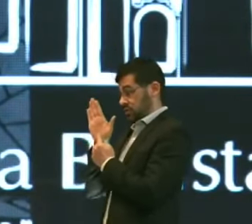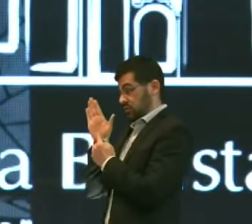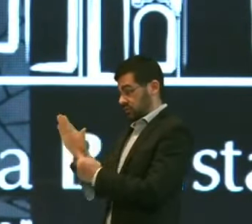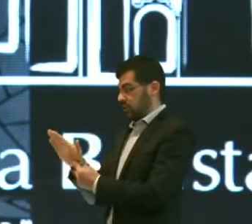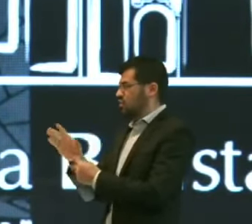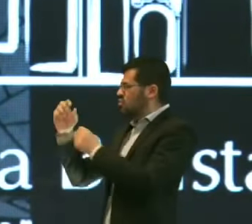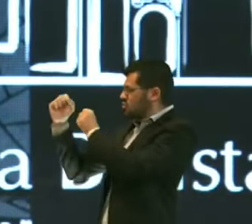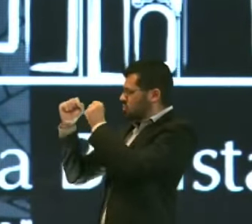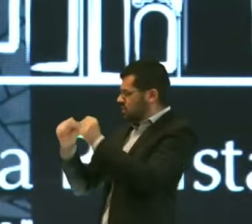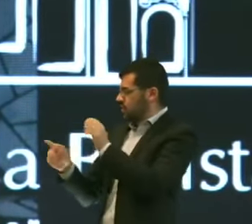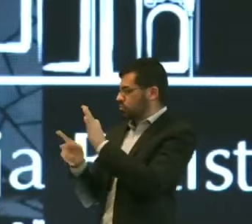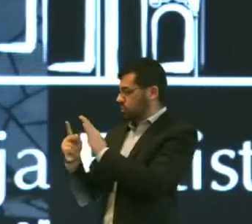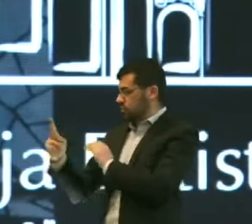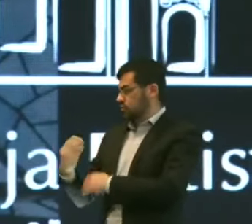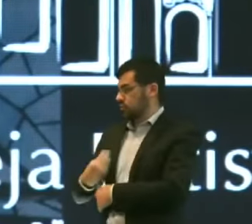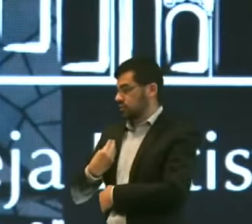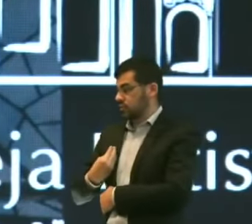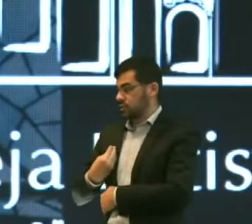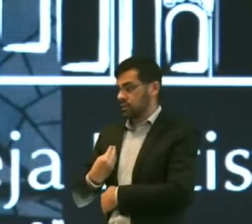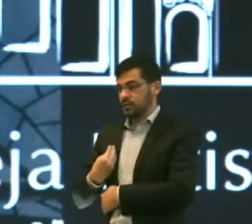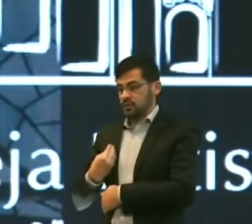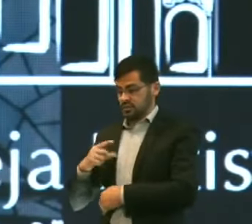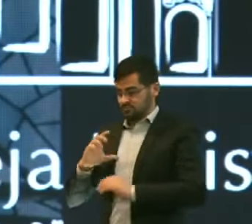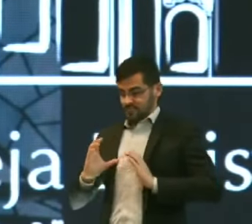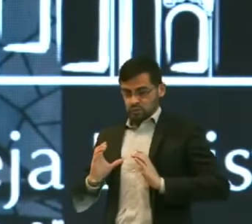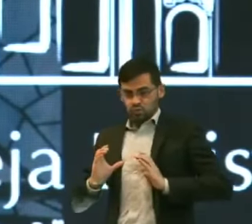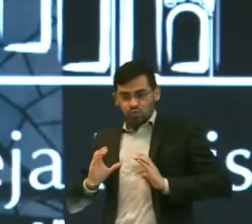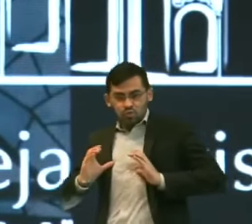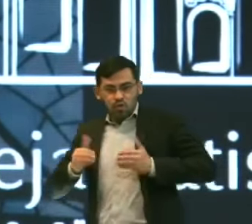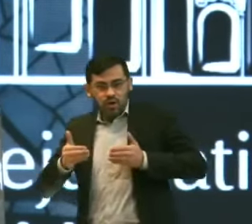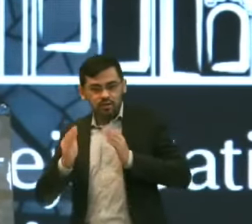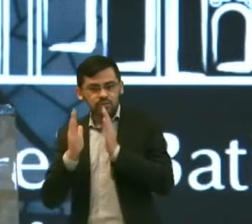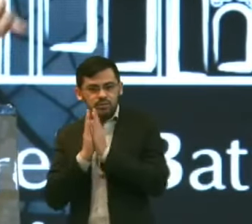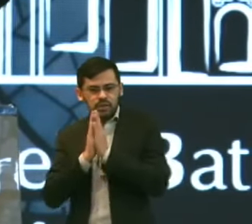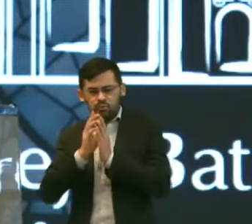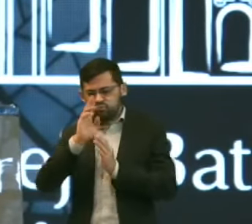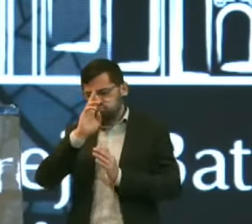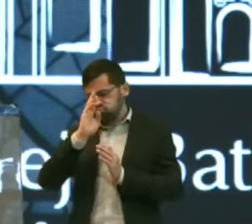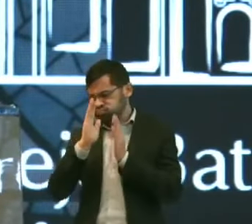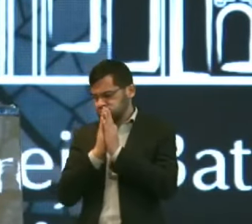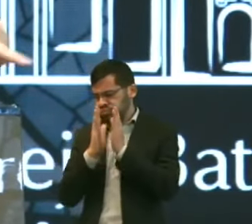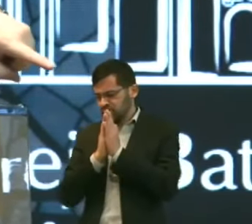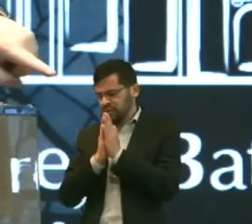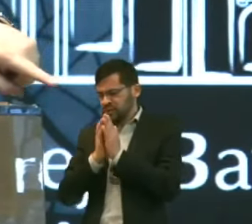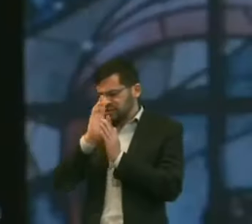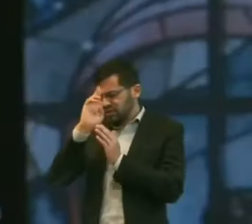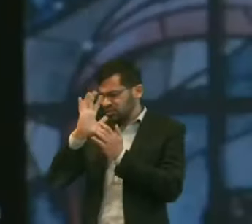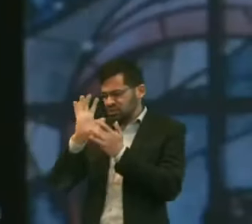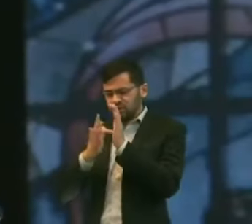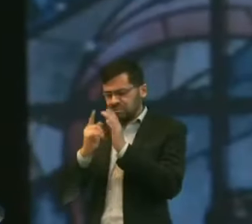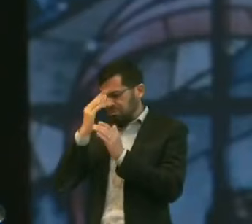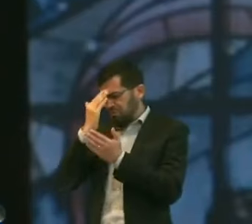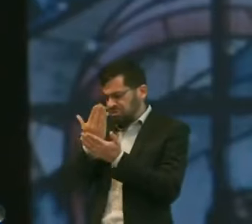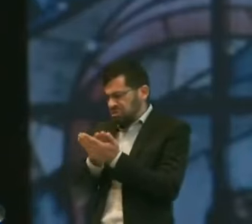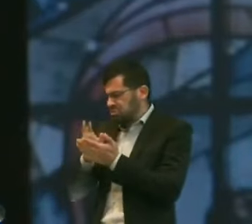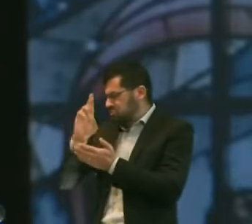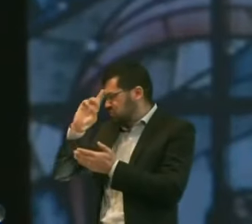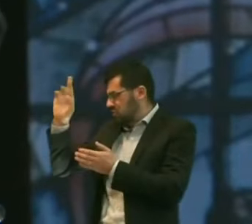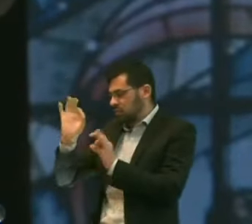poder dele Naquela ousadia De criança Chega Senhor Jesus Ele não está Acreditando Nesse negócio Não